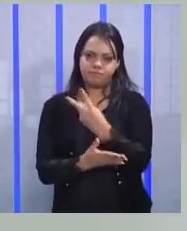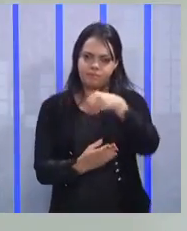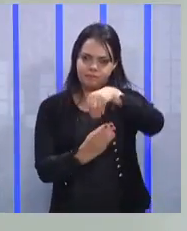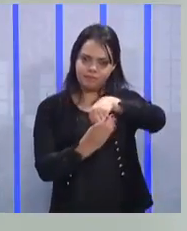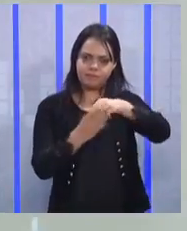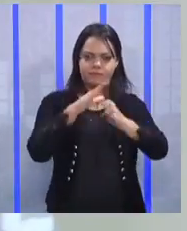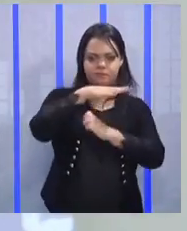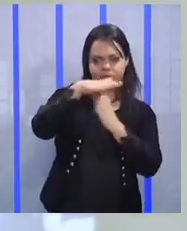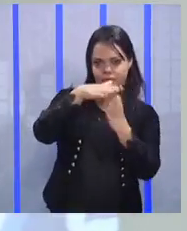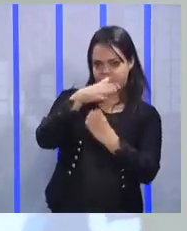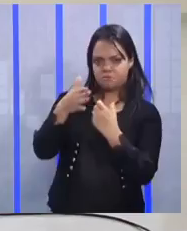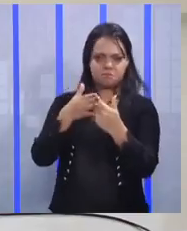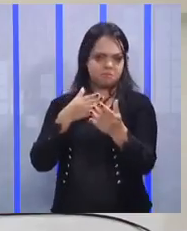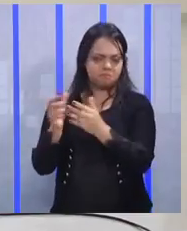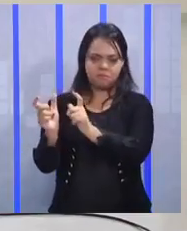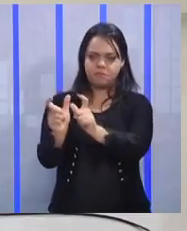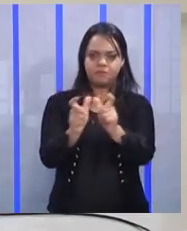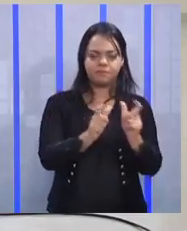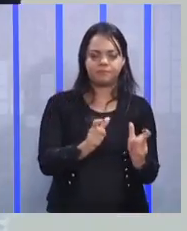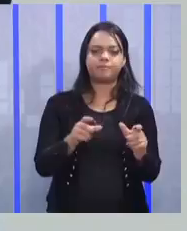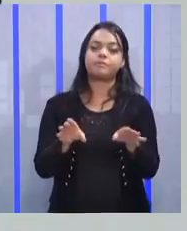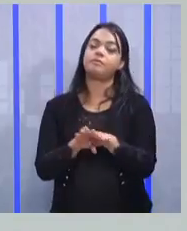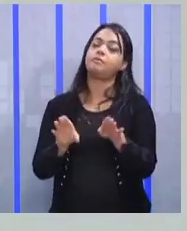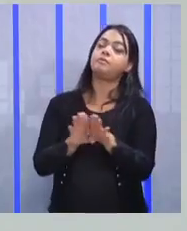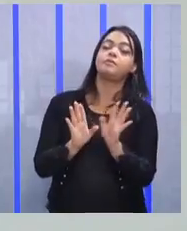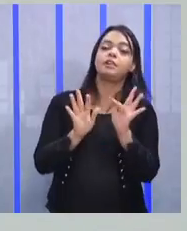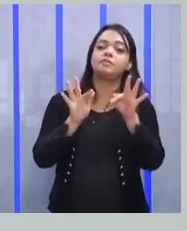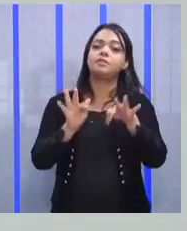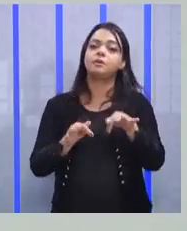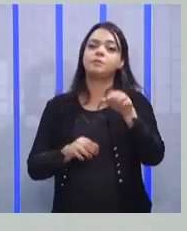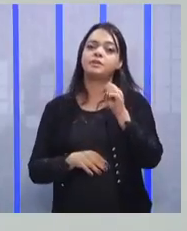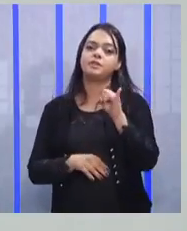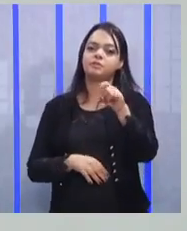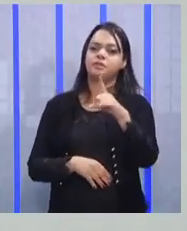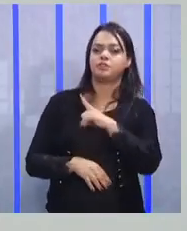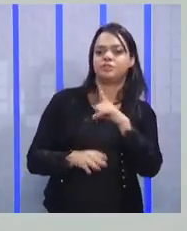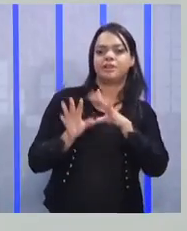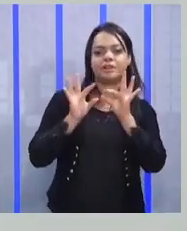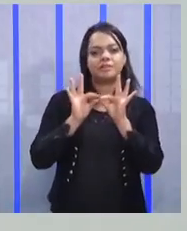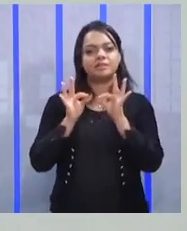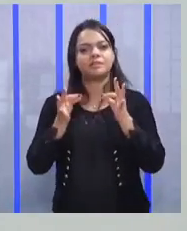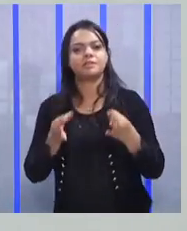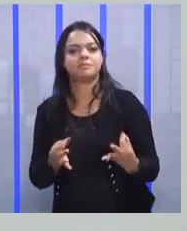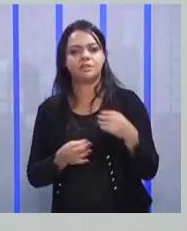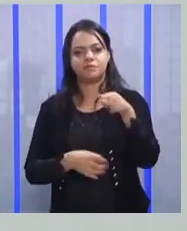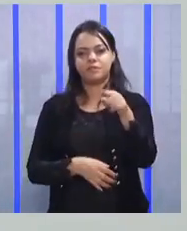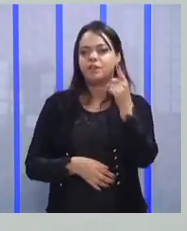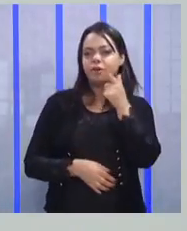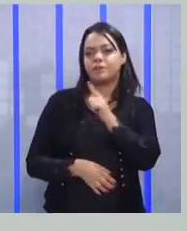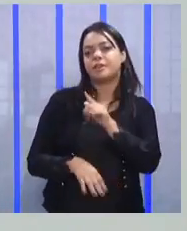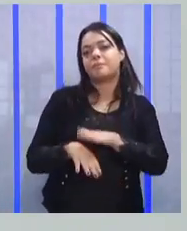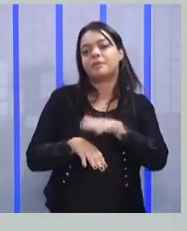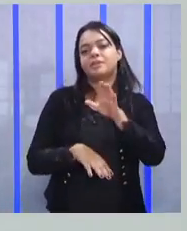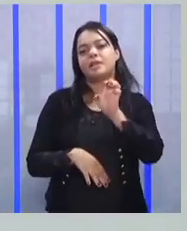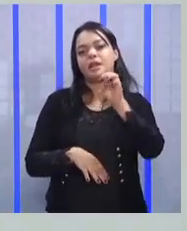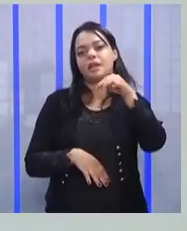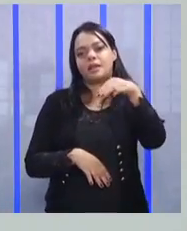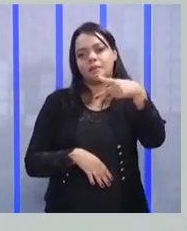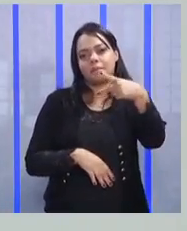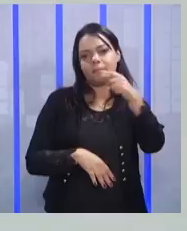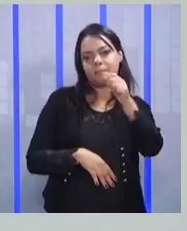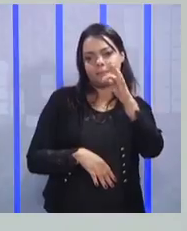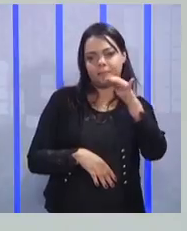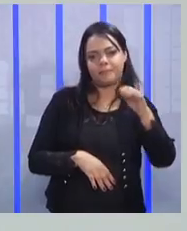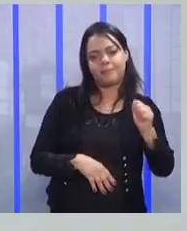ou instituição, onde for. E, finalmente, usando da simplicidade, você vai ter mais empatia, porque os seus